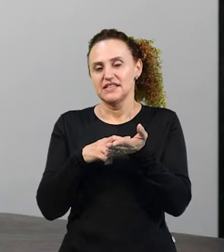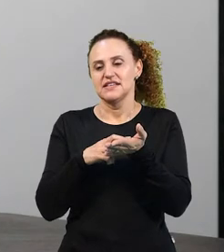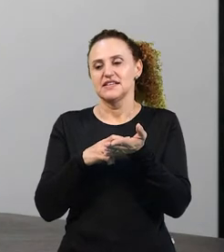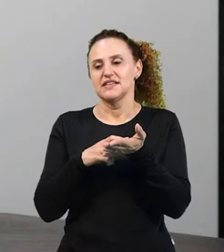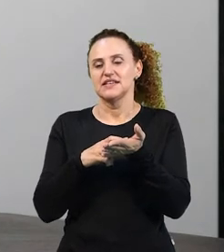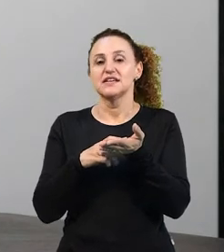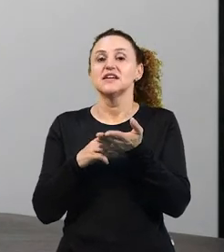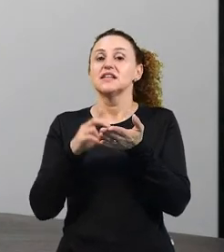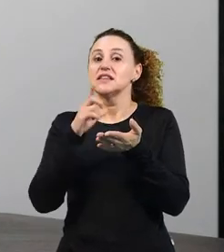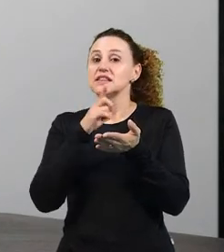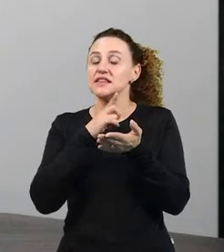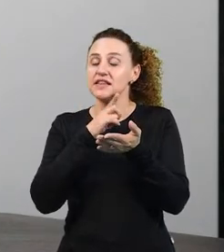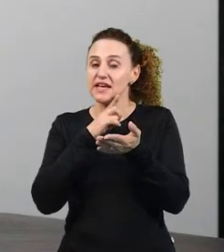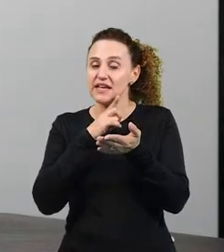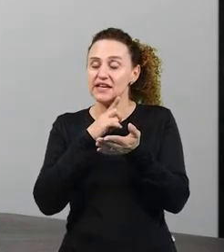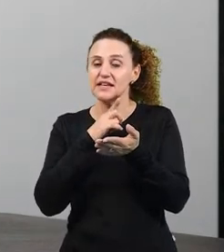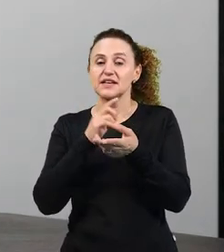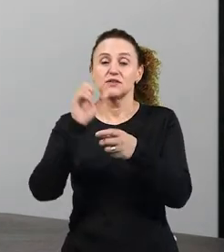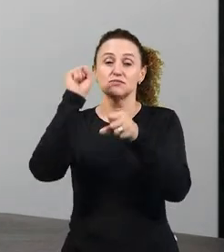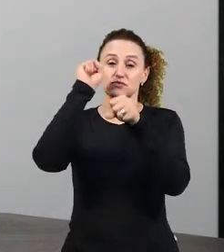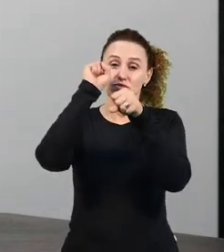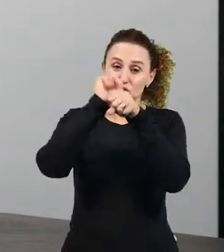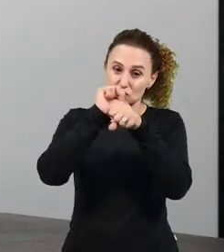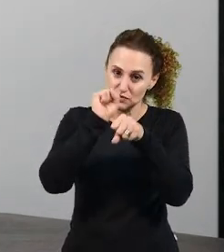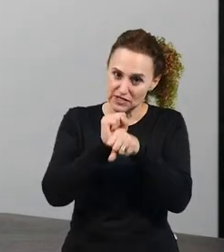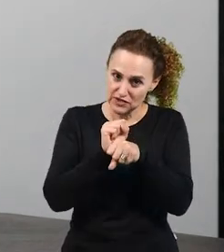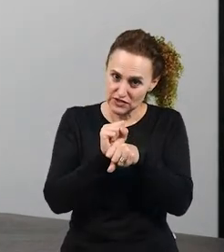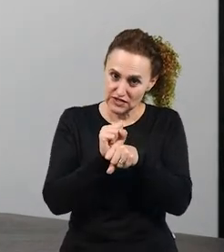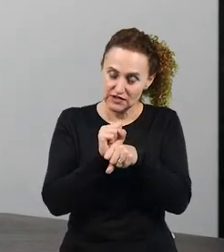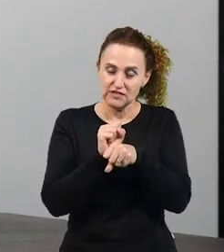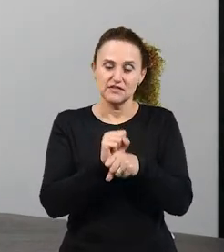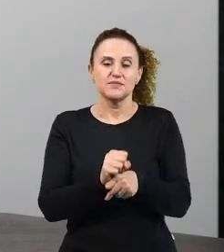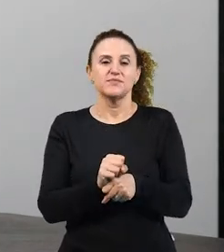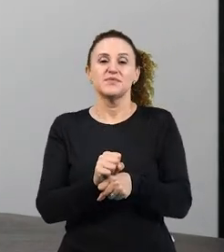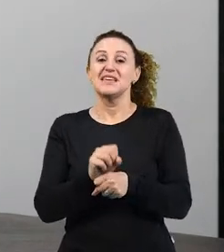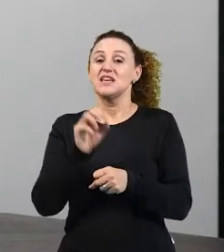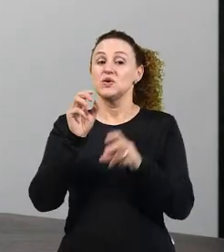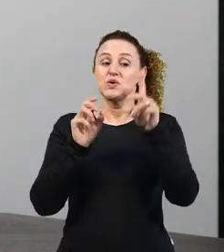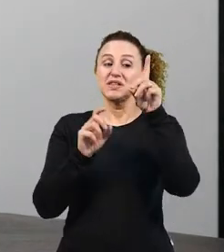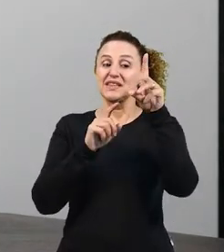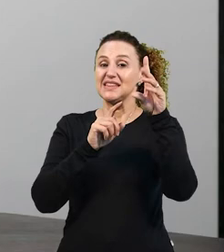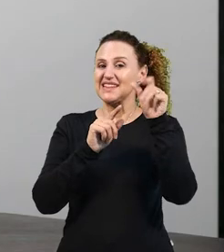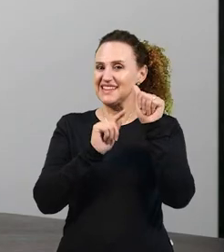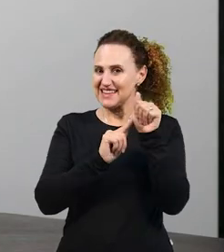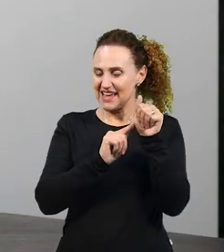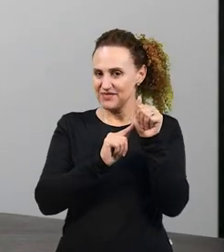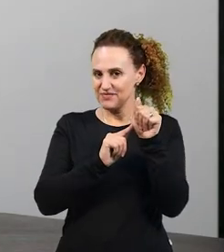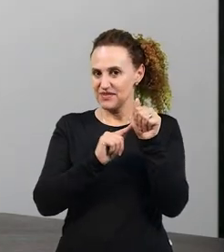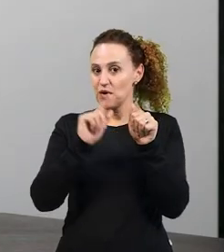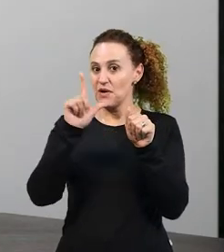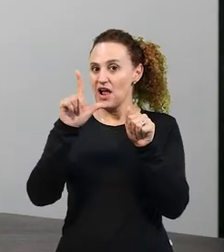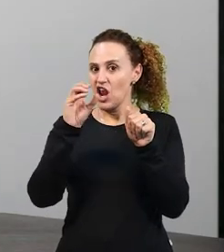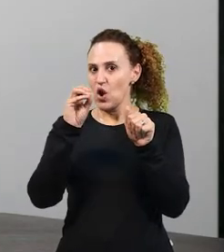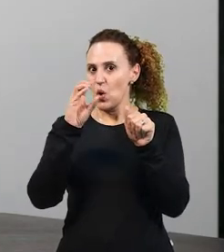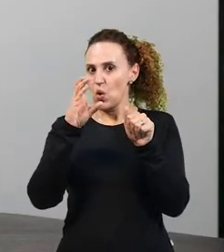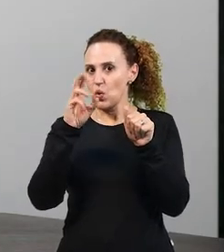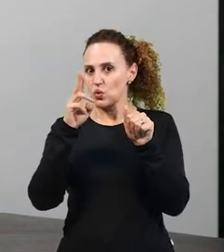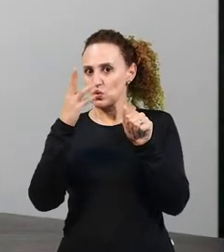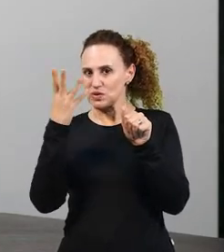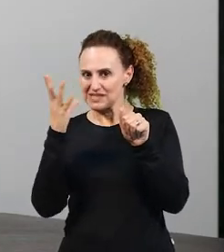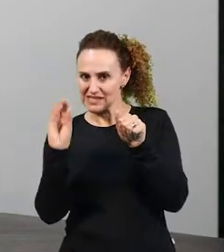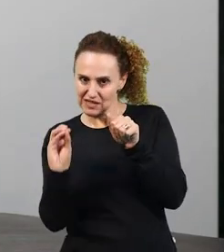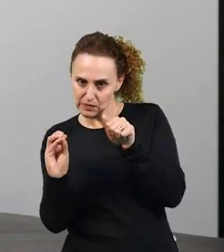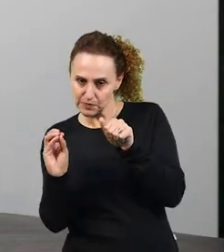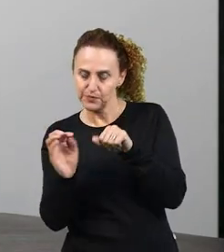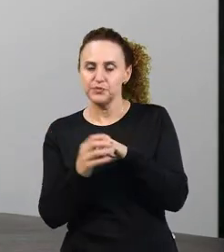um substantivo e da carteira uma locução adjetiva. Mas, quando eu digo na carteira